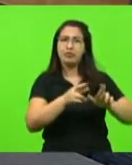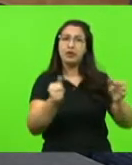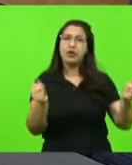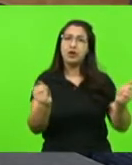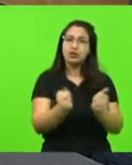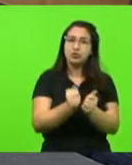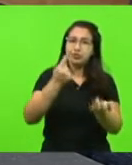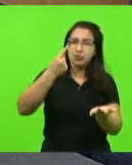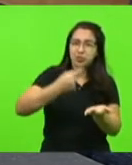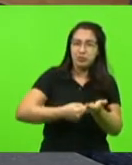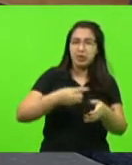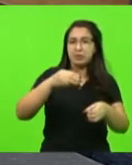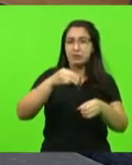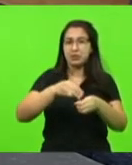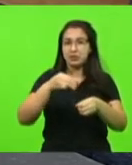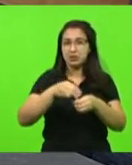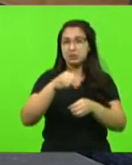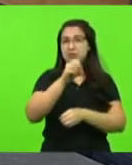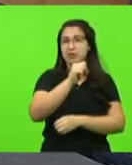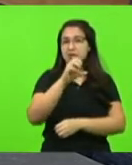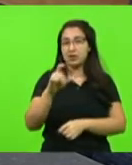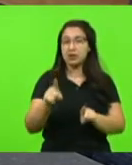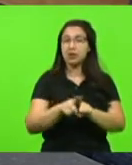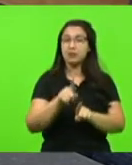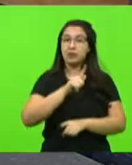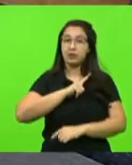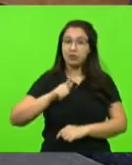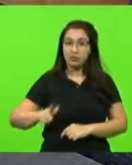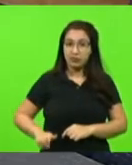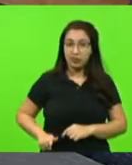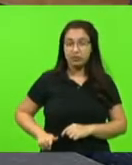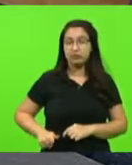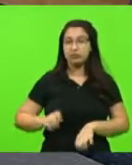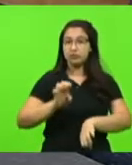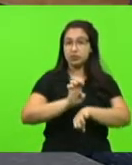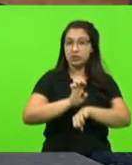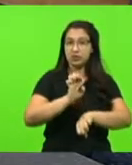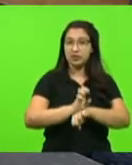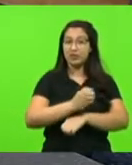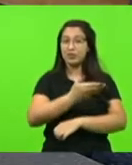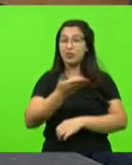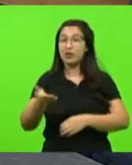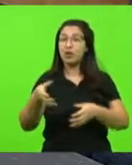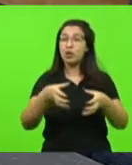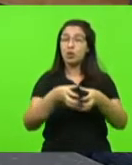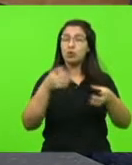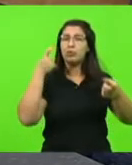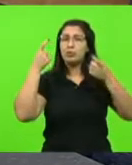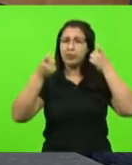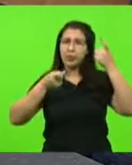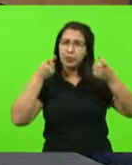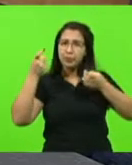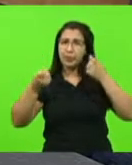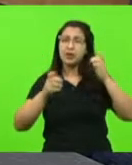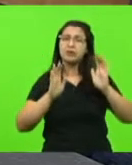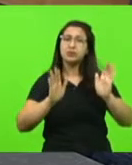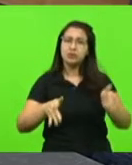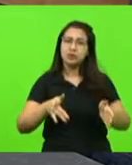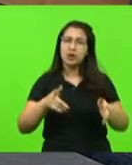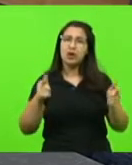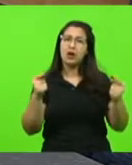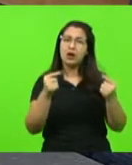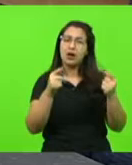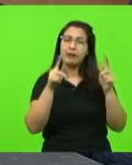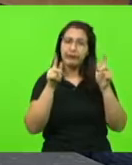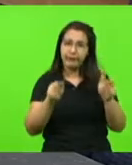pelo governo do Estado têm equacionado esta preocupação do deputado Fabiano da Luz, que